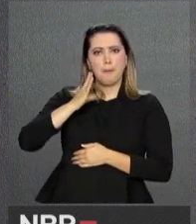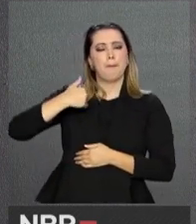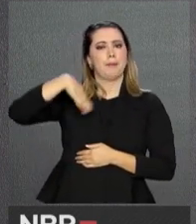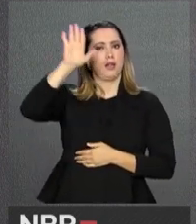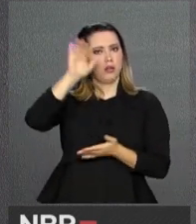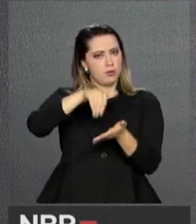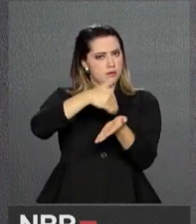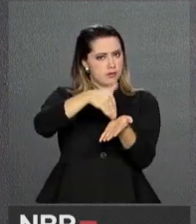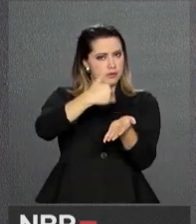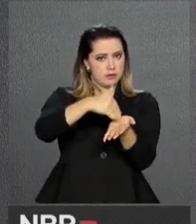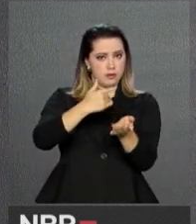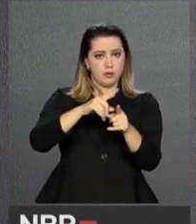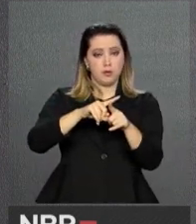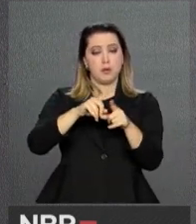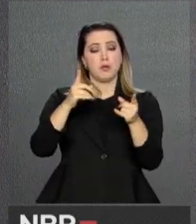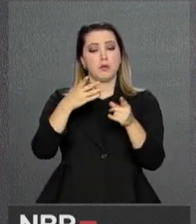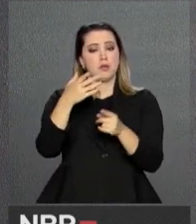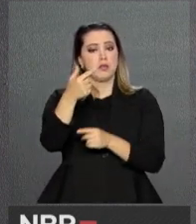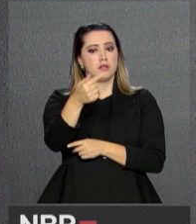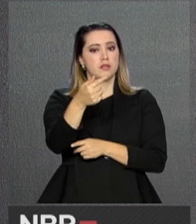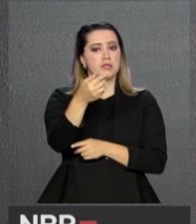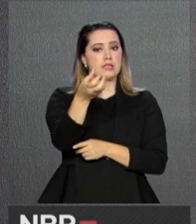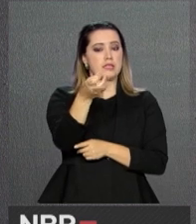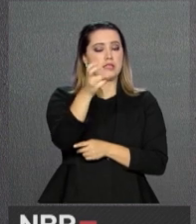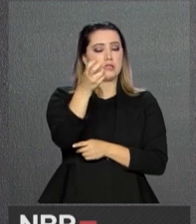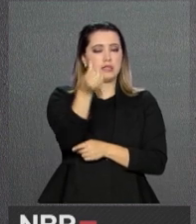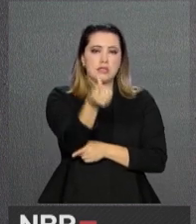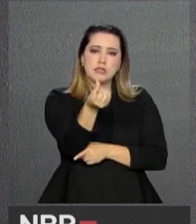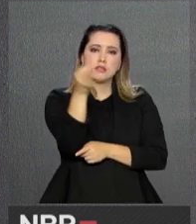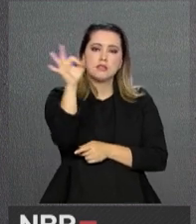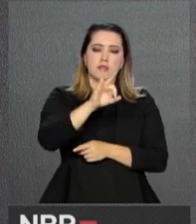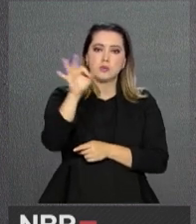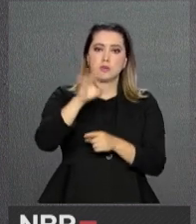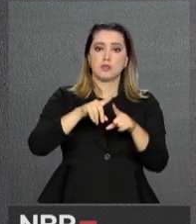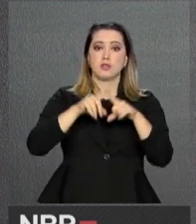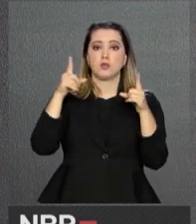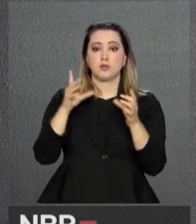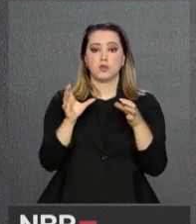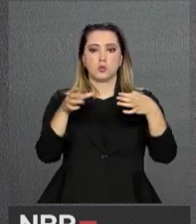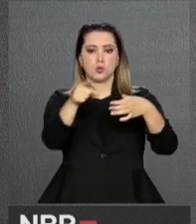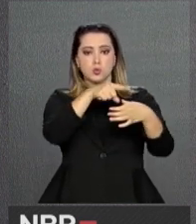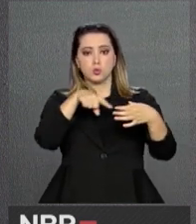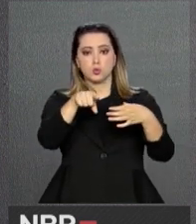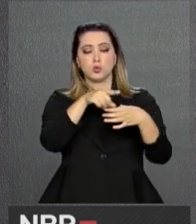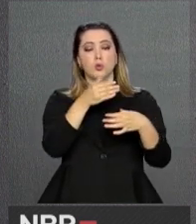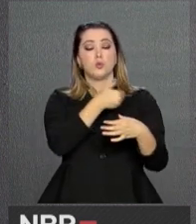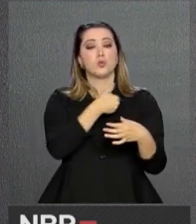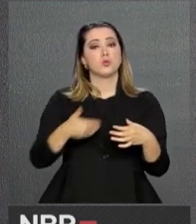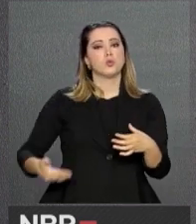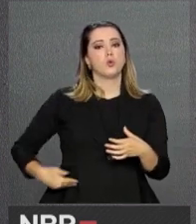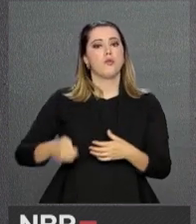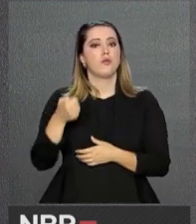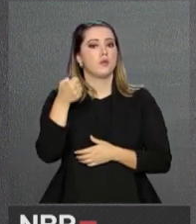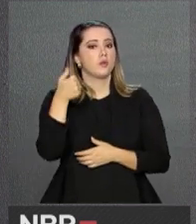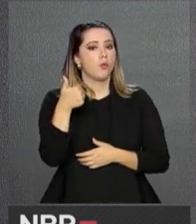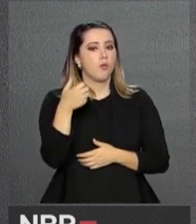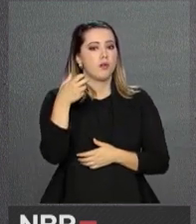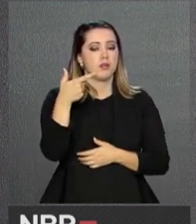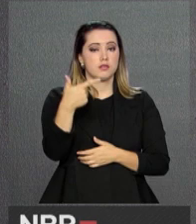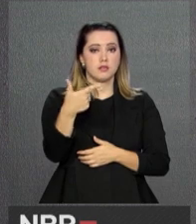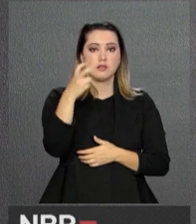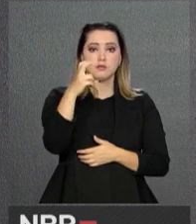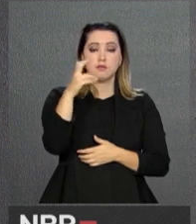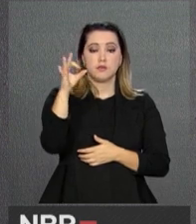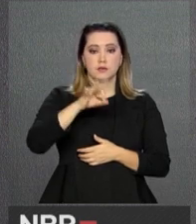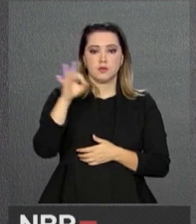número de alunos matriculados, cerca de 76%. Já as instituições de ensino público registram quase 25%.